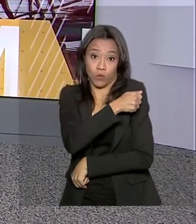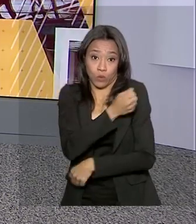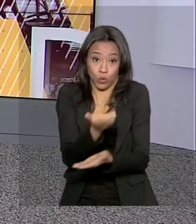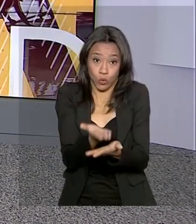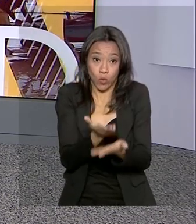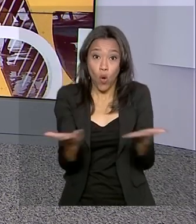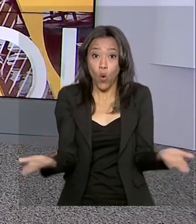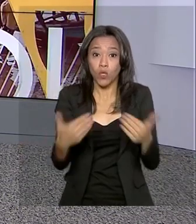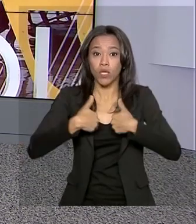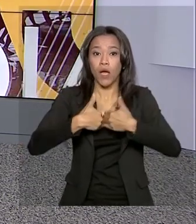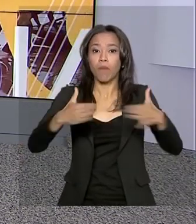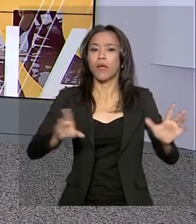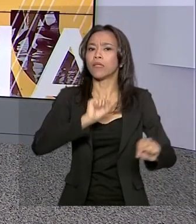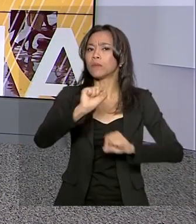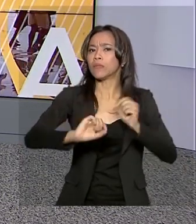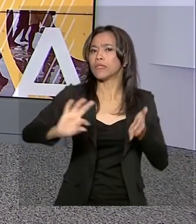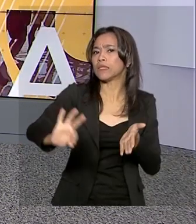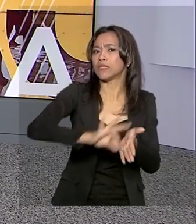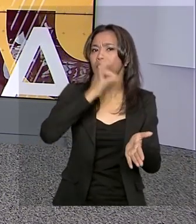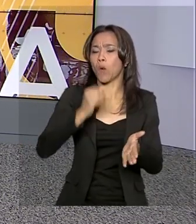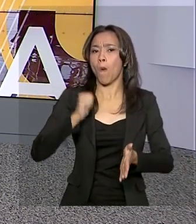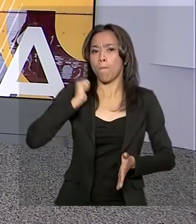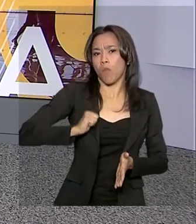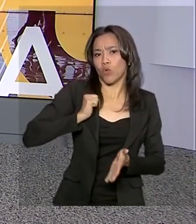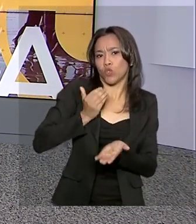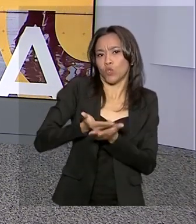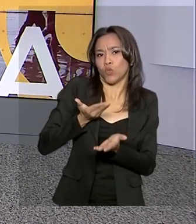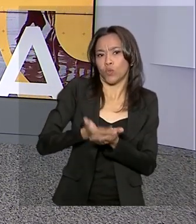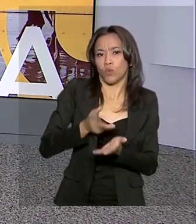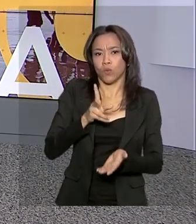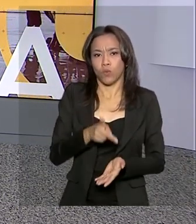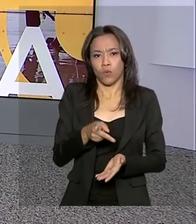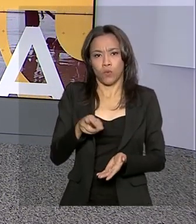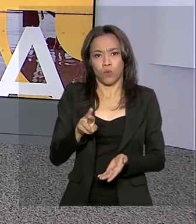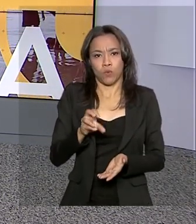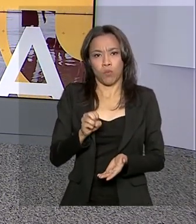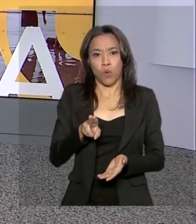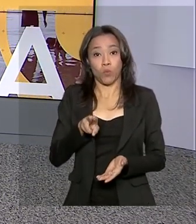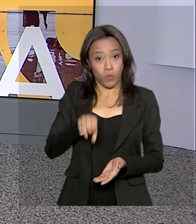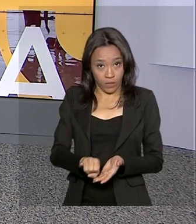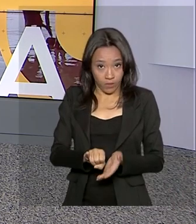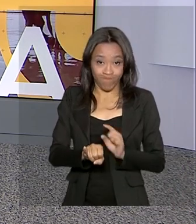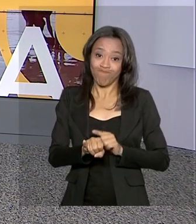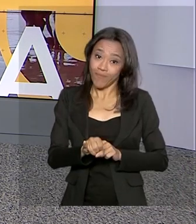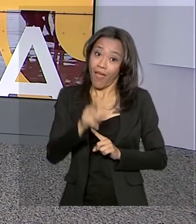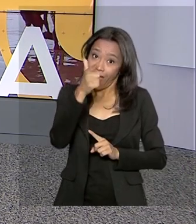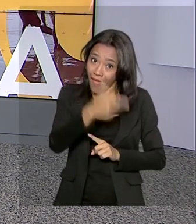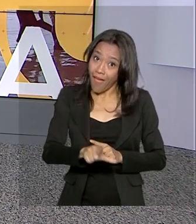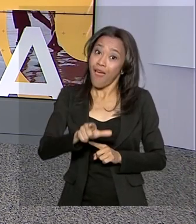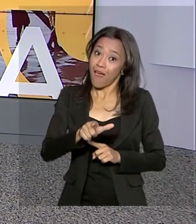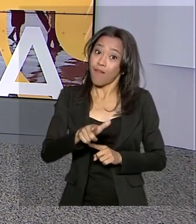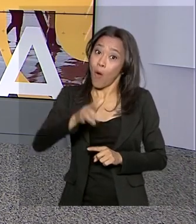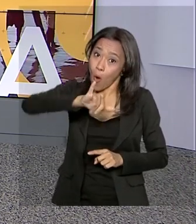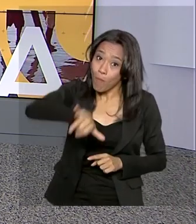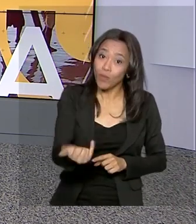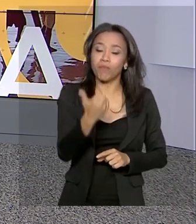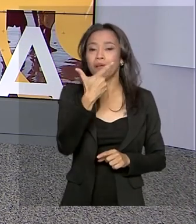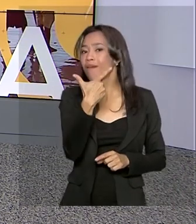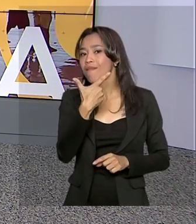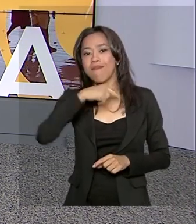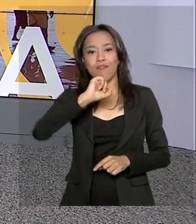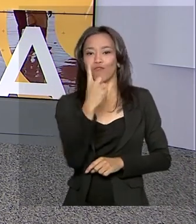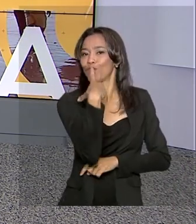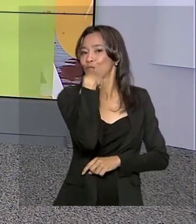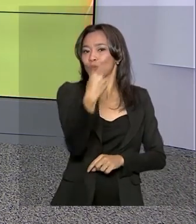estão abertas as inscrições para bolsas remanescentes do ProUni, o programa Universidade para Todos. É mais uma chance para quem não foi selecionado